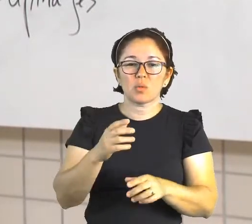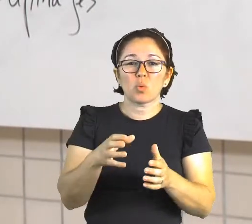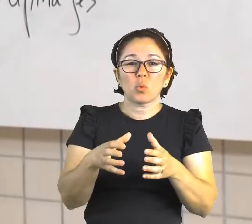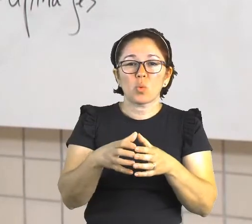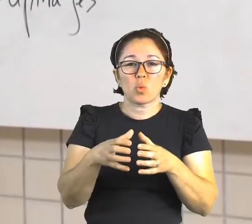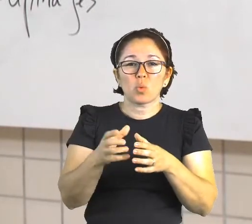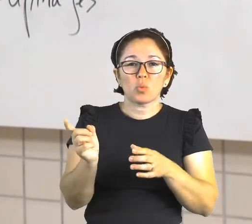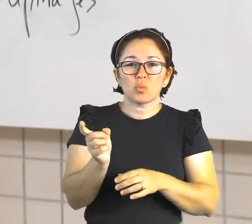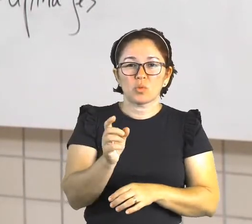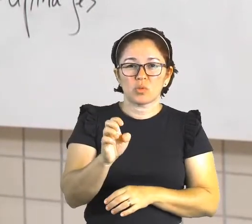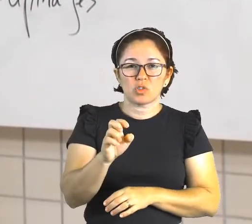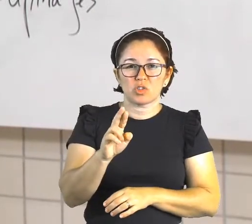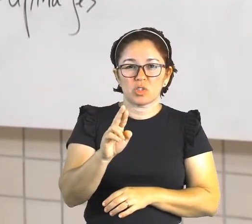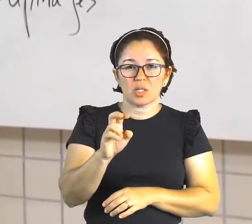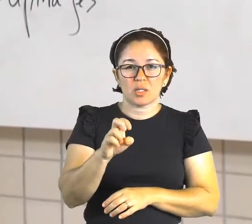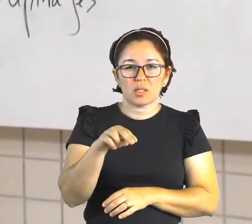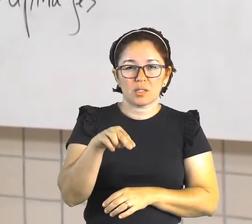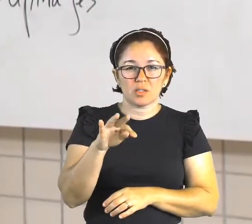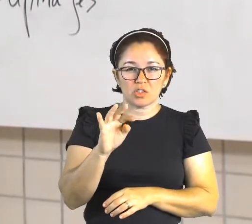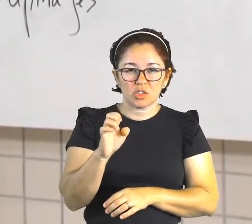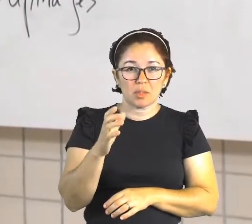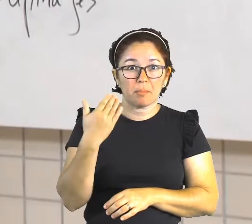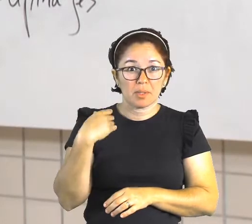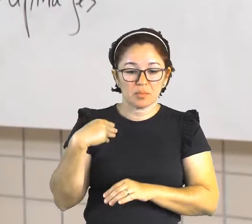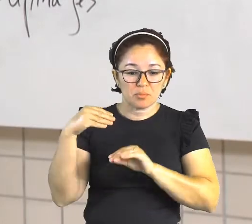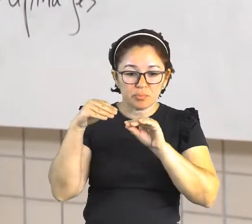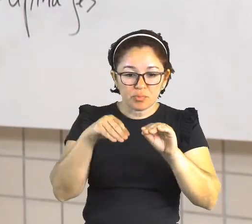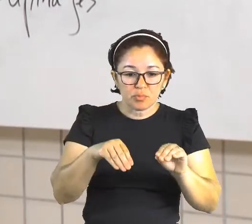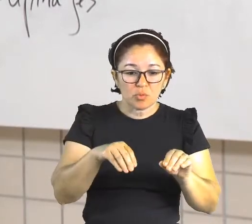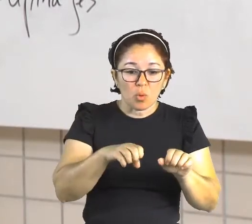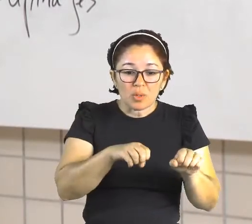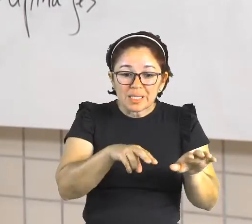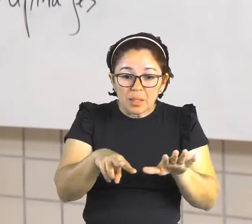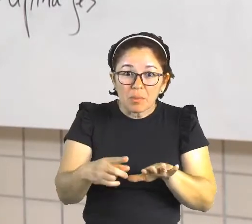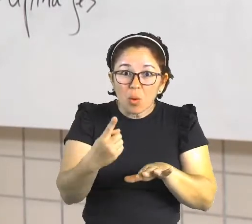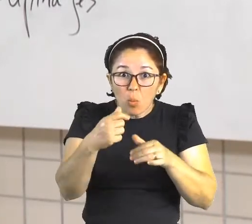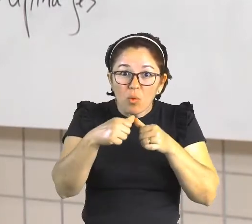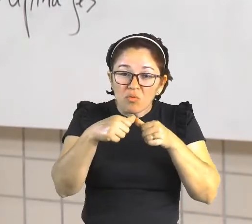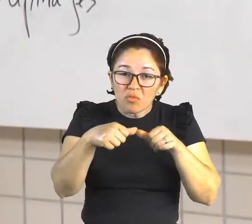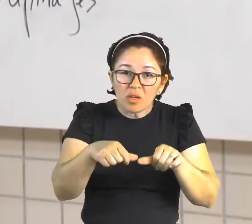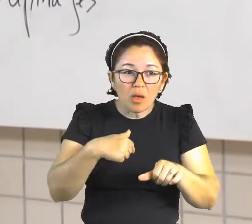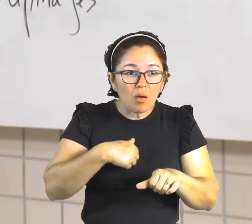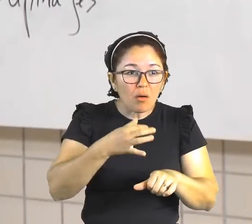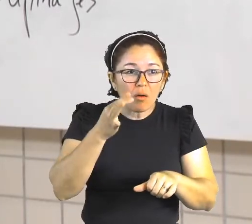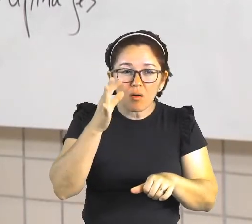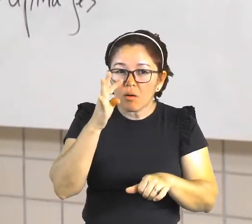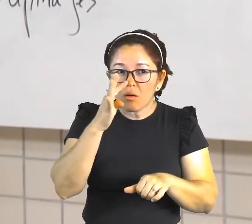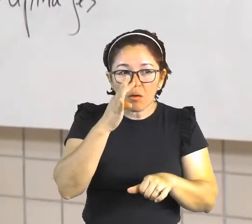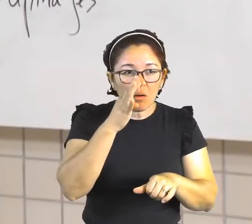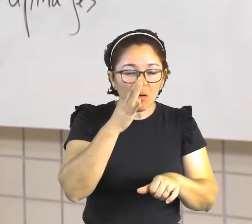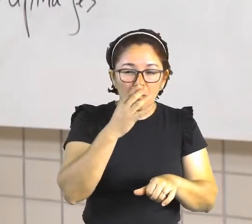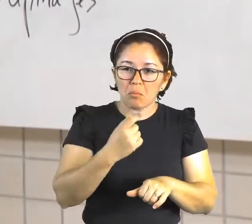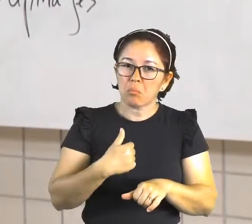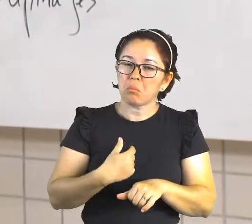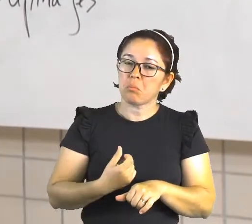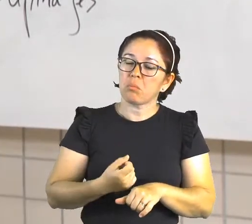É extraordinário o trabalho, pessoal, você vivenciar a cultura do outro. Vamos?